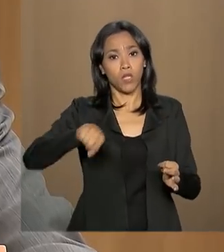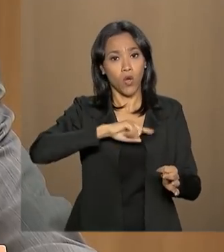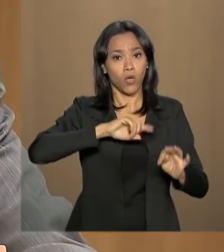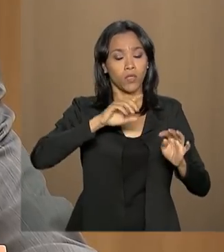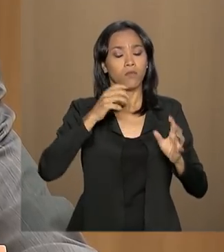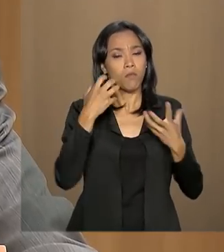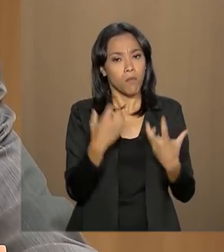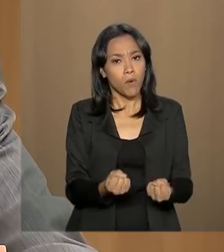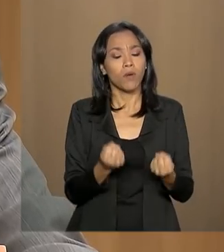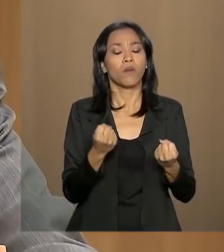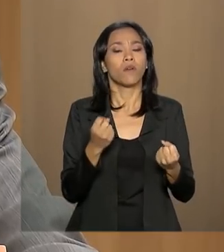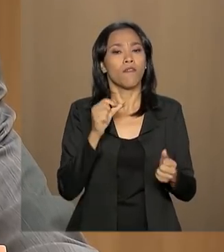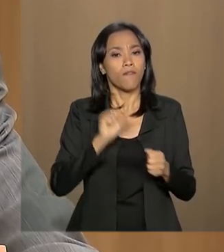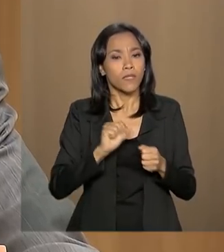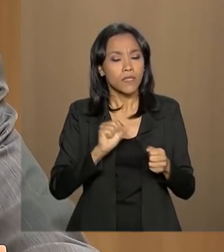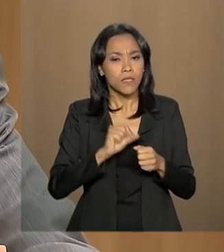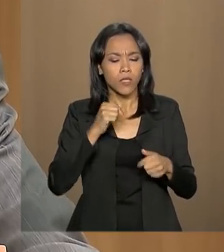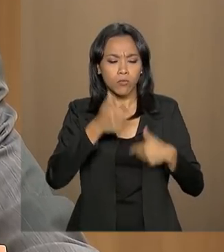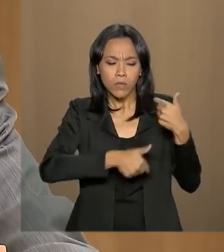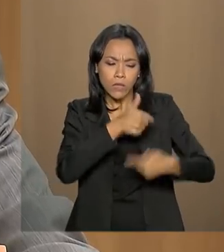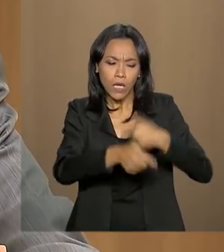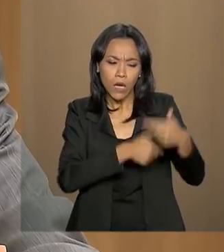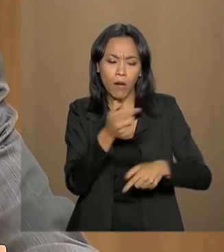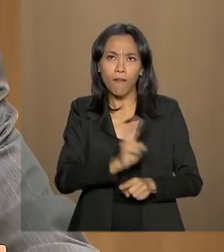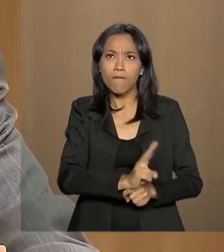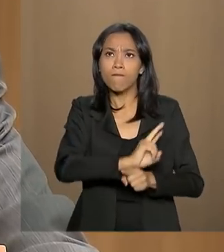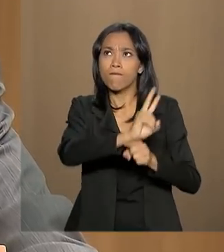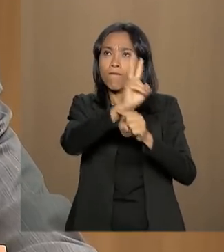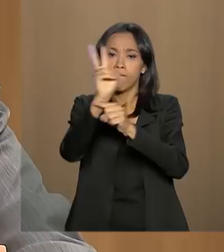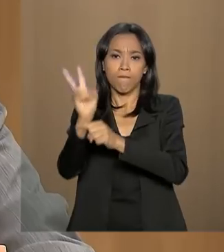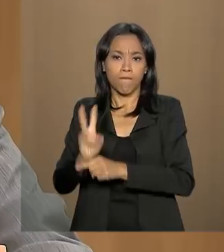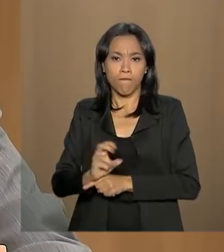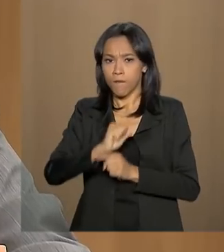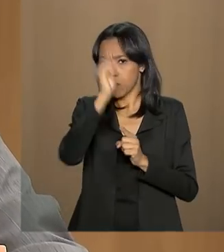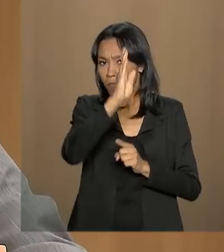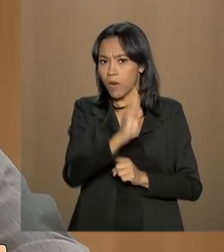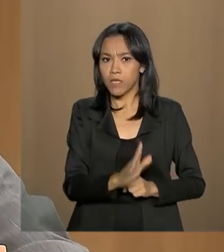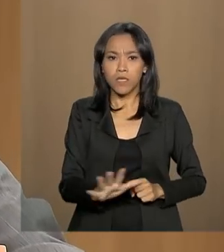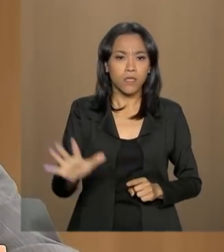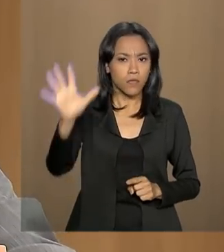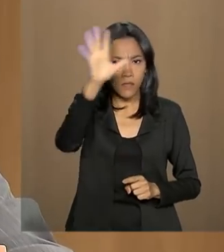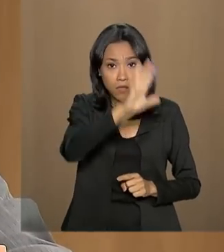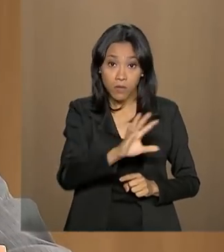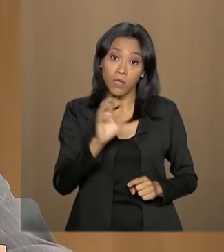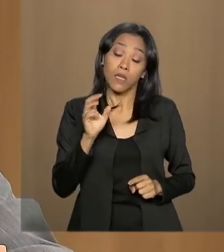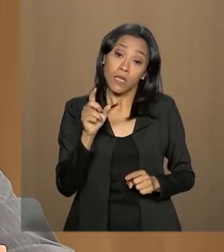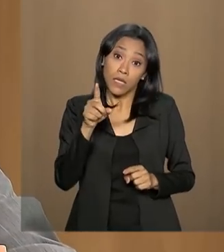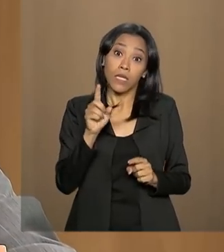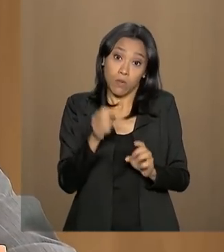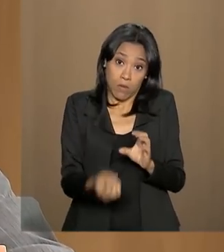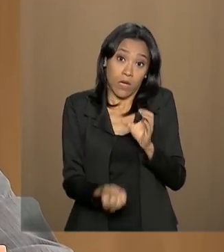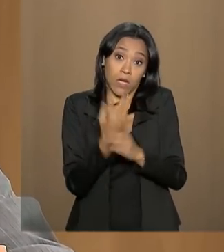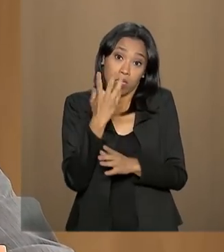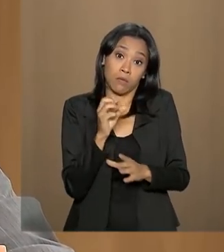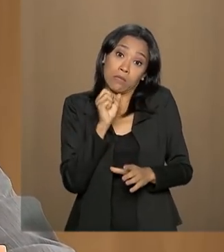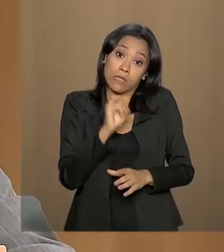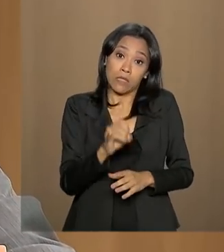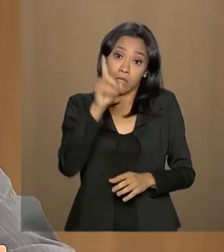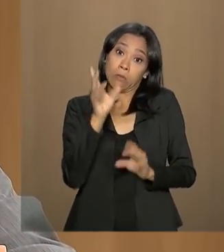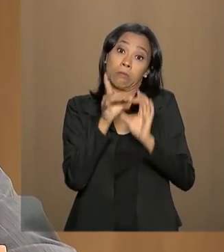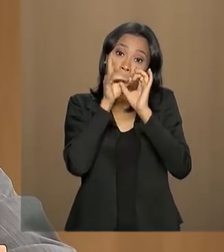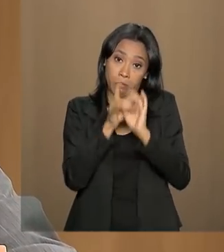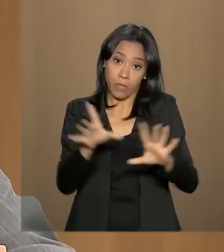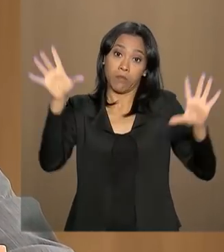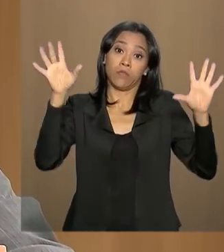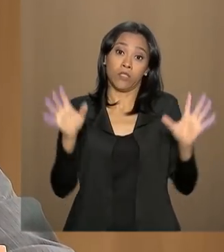um patrulhamento maior em todo o território nacional, inclusive com a criação, se Deus quiser, ainda nesse mandato nosso